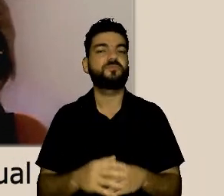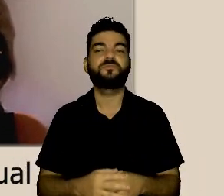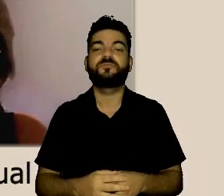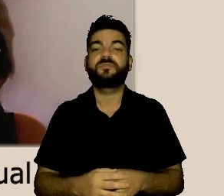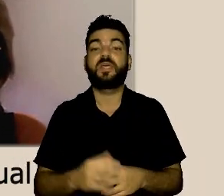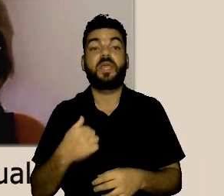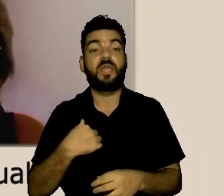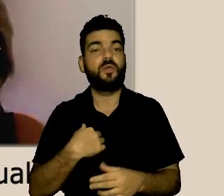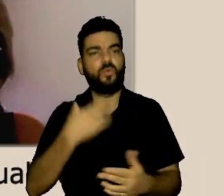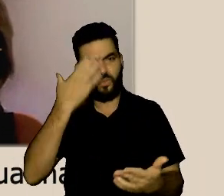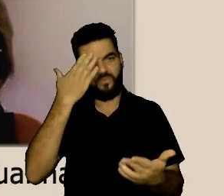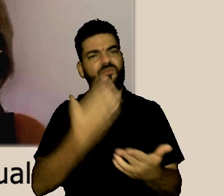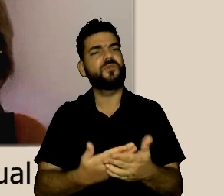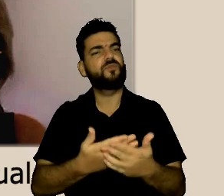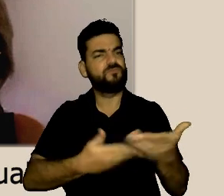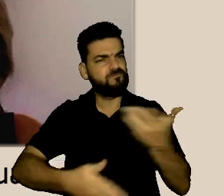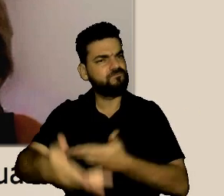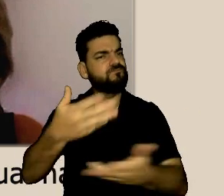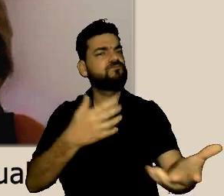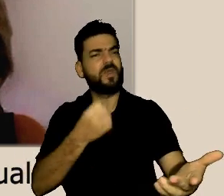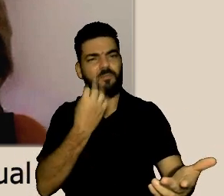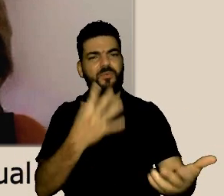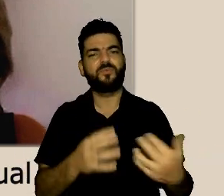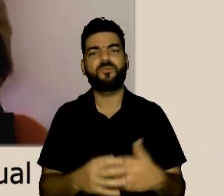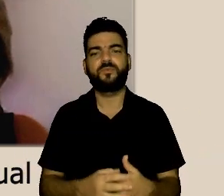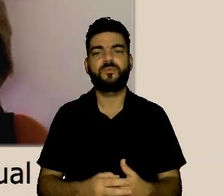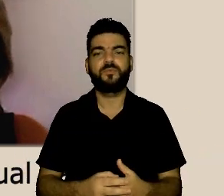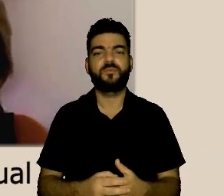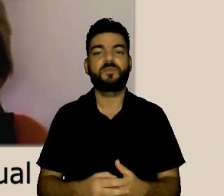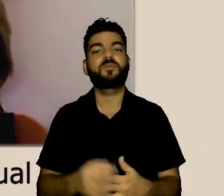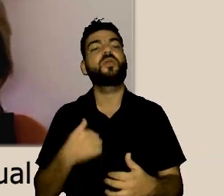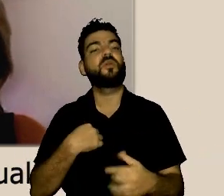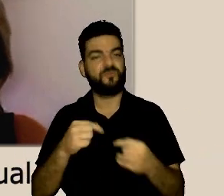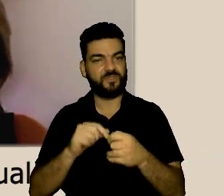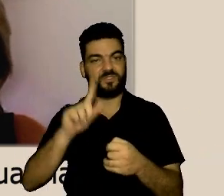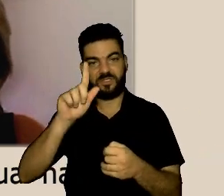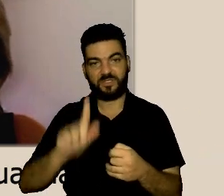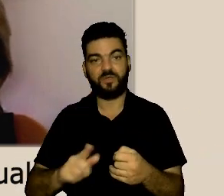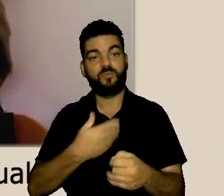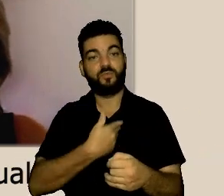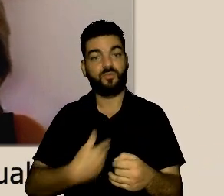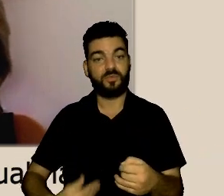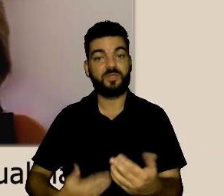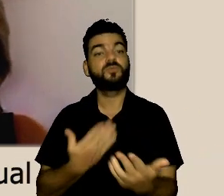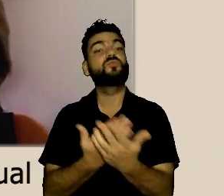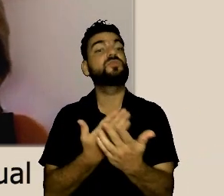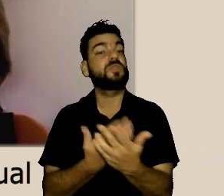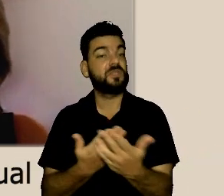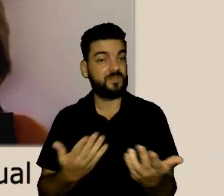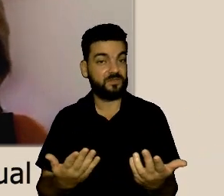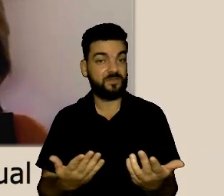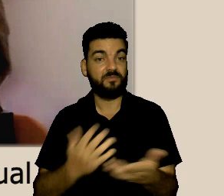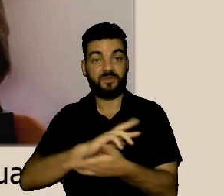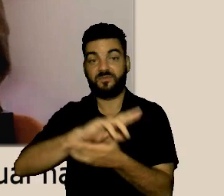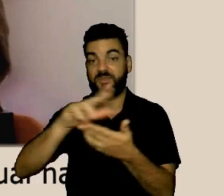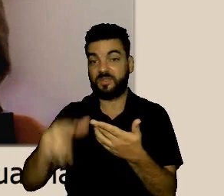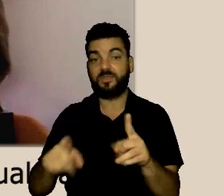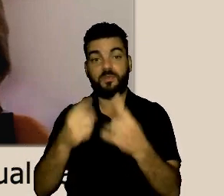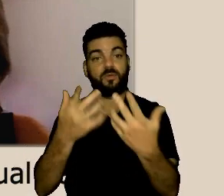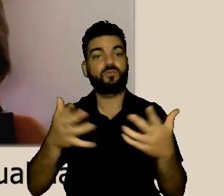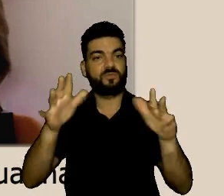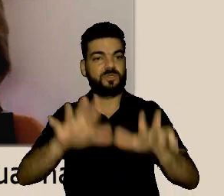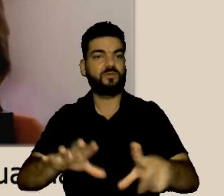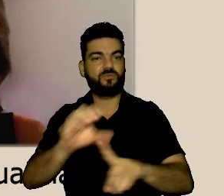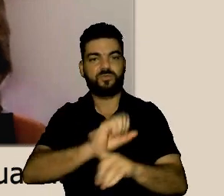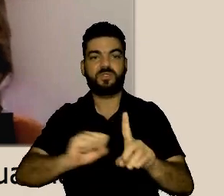certificada pela Universidade de São Francisco porque acredito na mediação e não à toa eu fiz